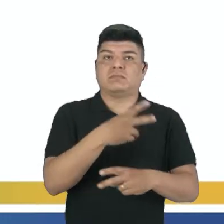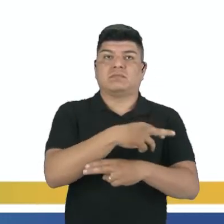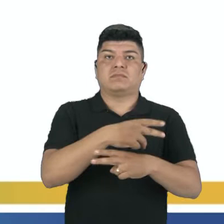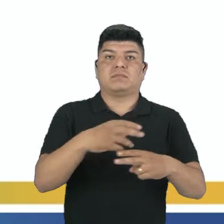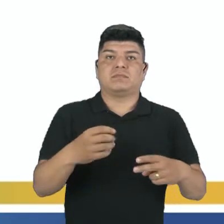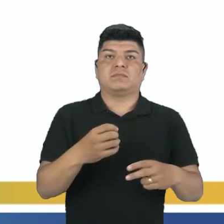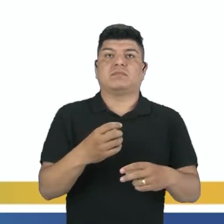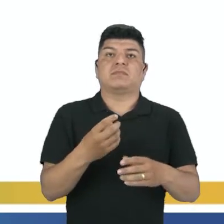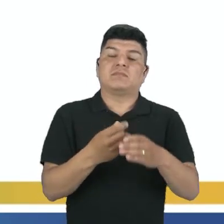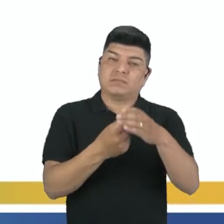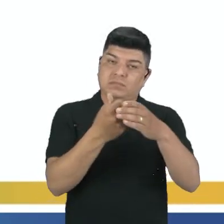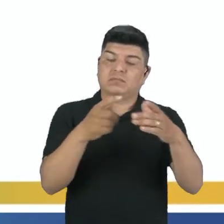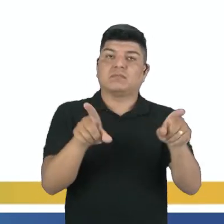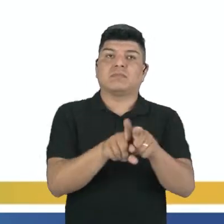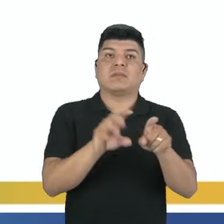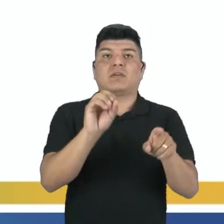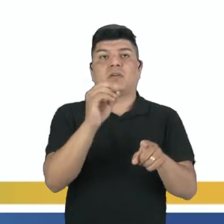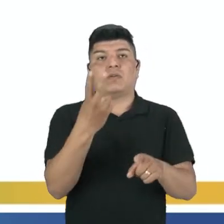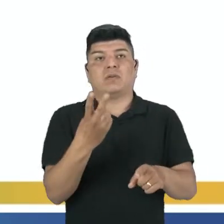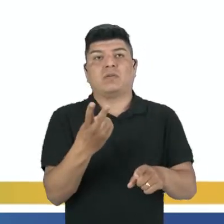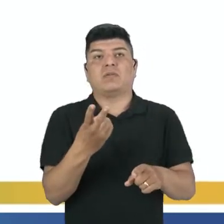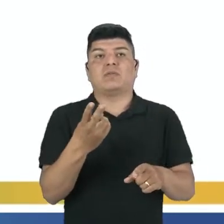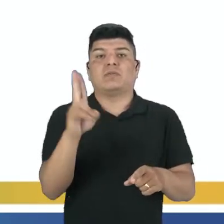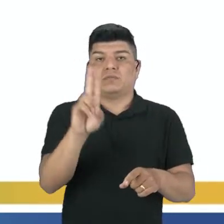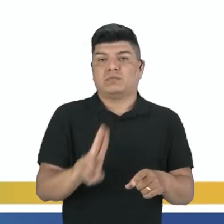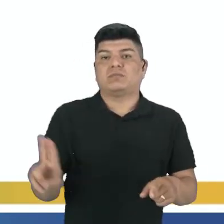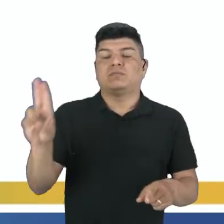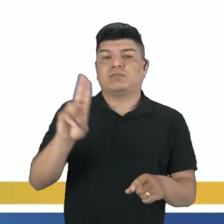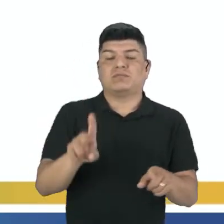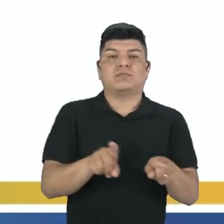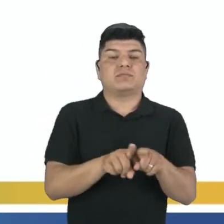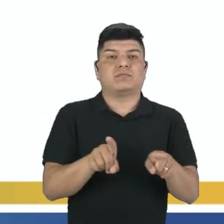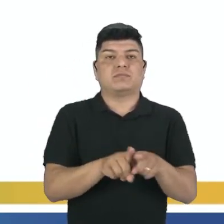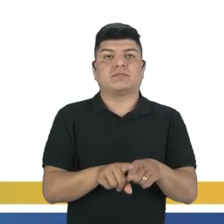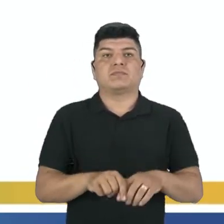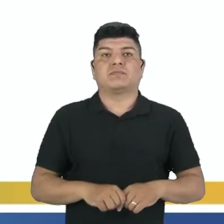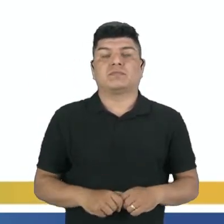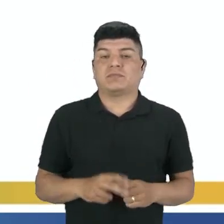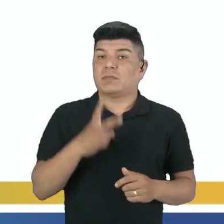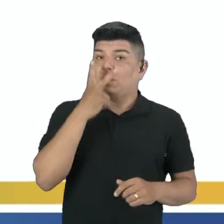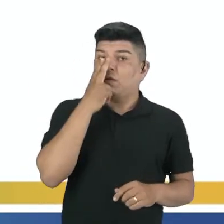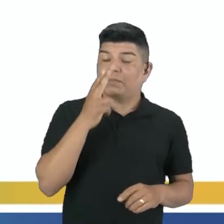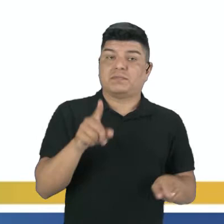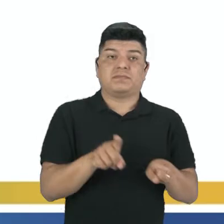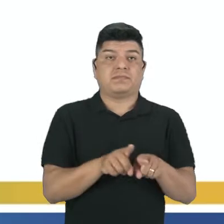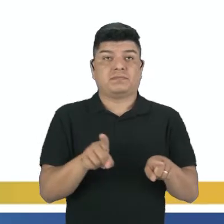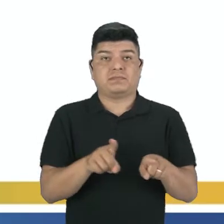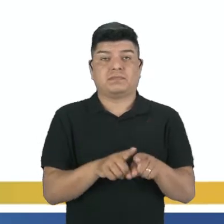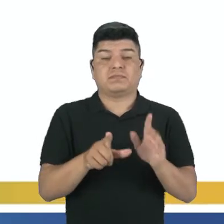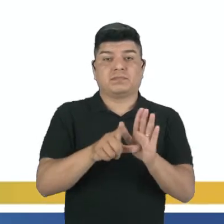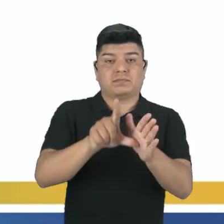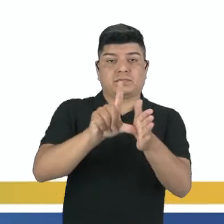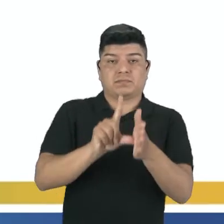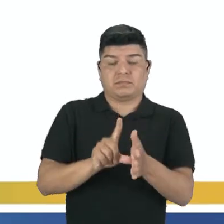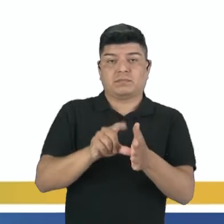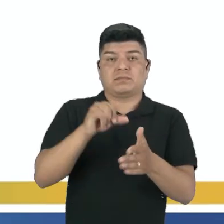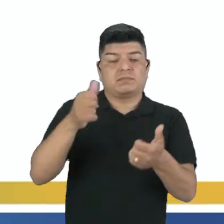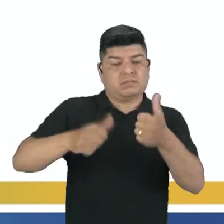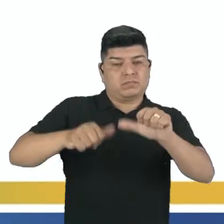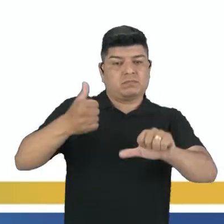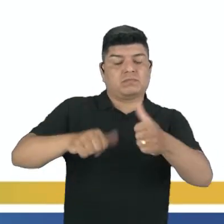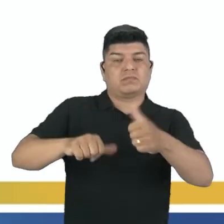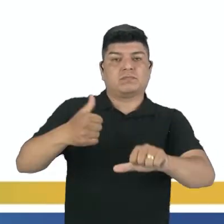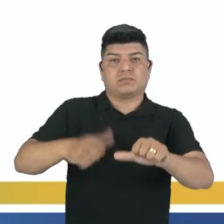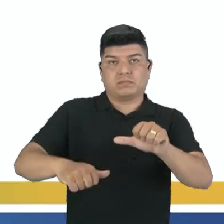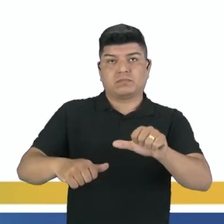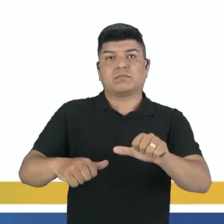bens de capital ou bens de consumo, que é bem parecido também com as anteriores. Se você analisar